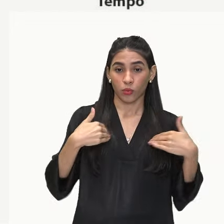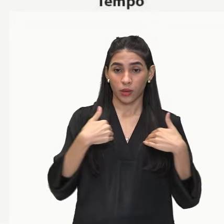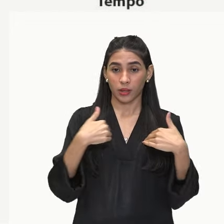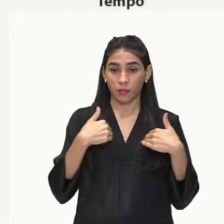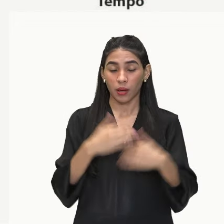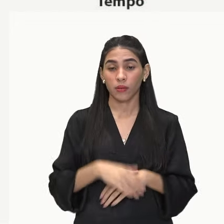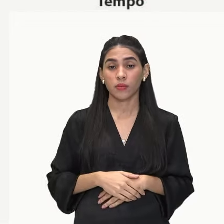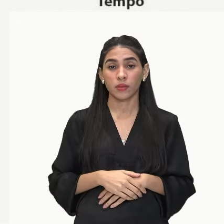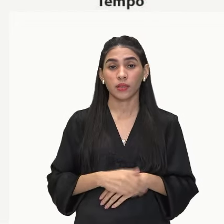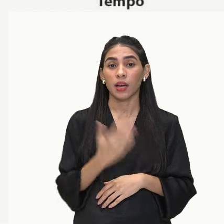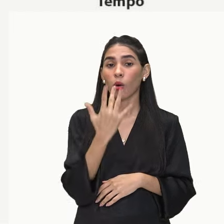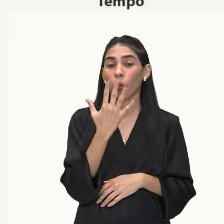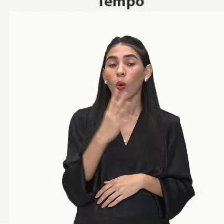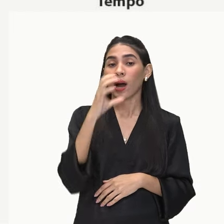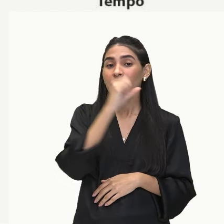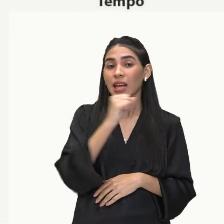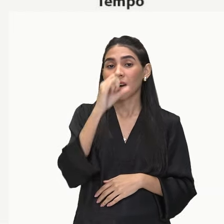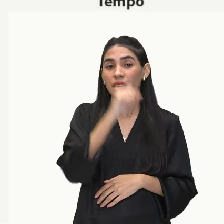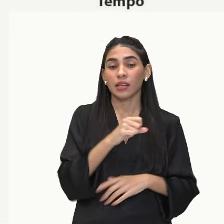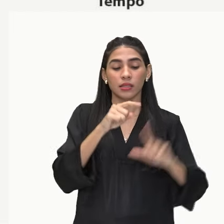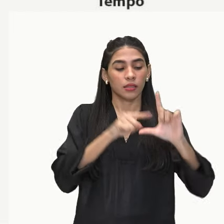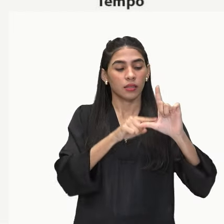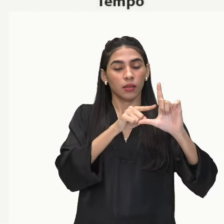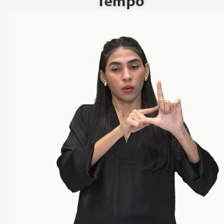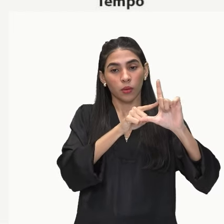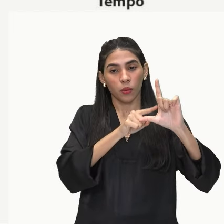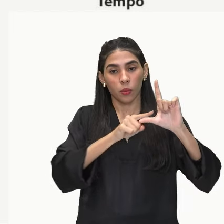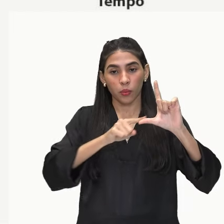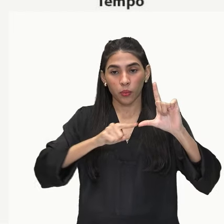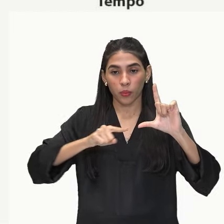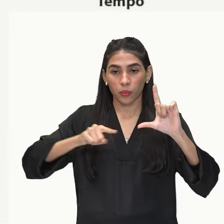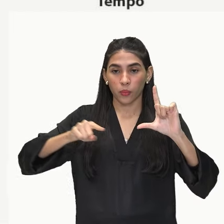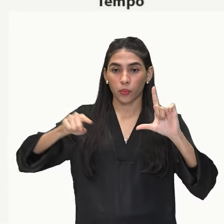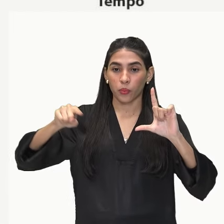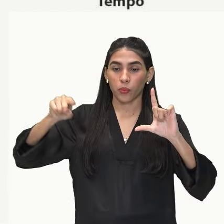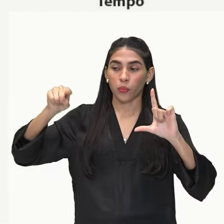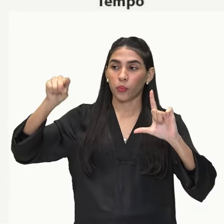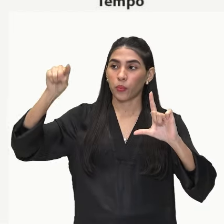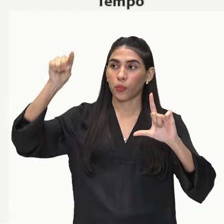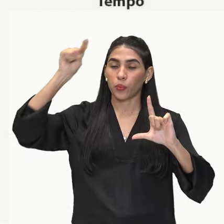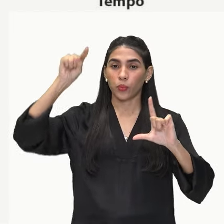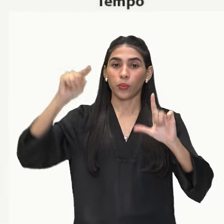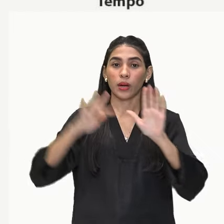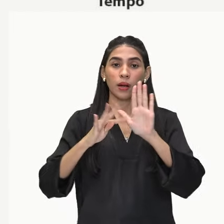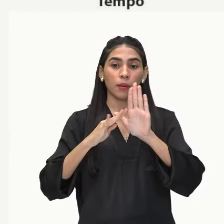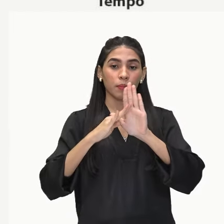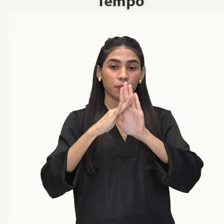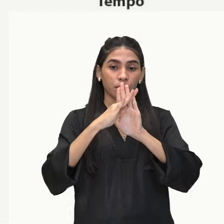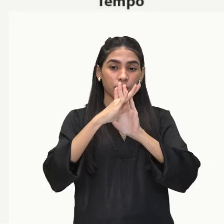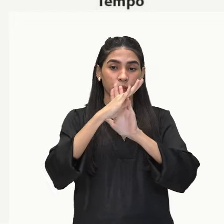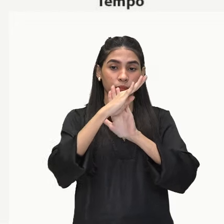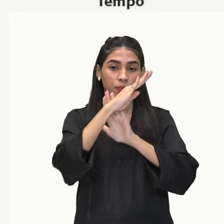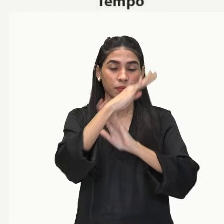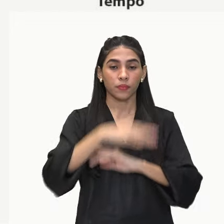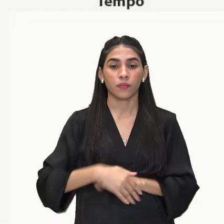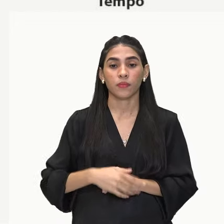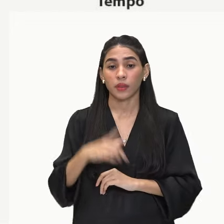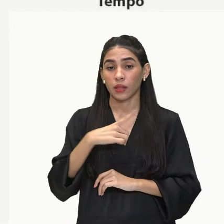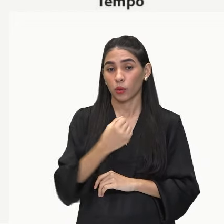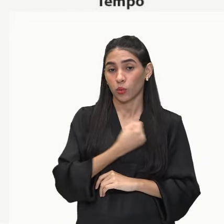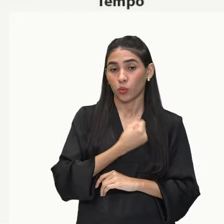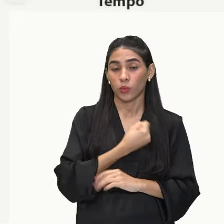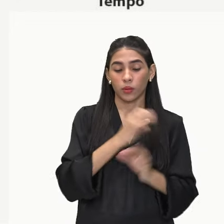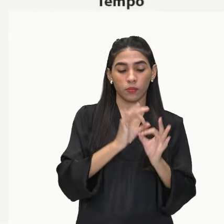laranja, eu observo o crescimento através dessa curva J. Eu tinha aqui um determinado número de